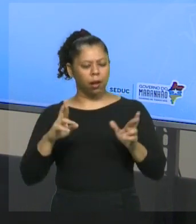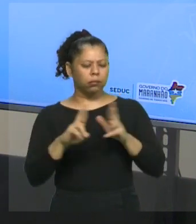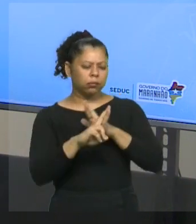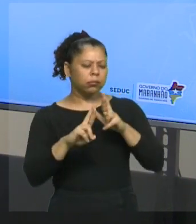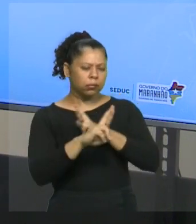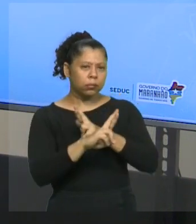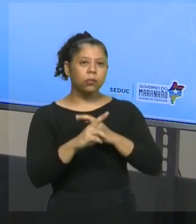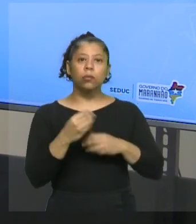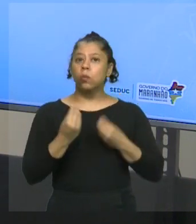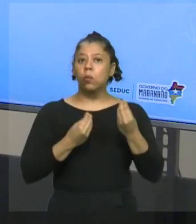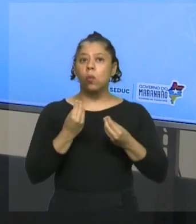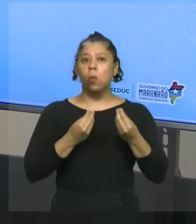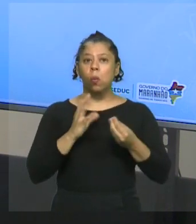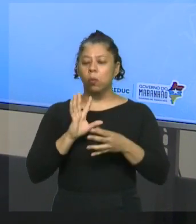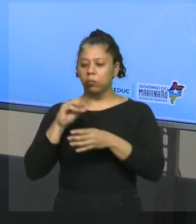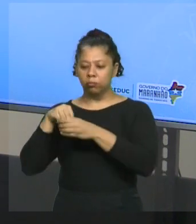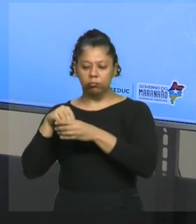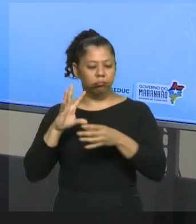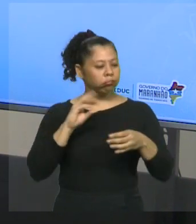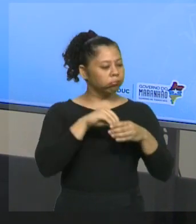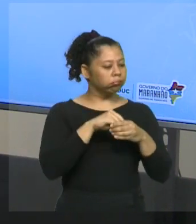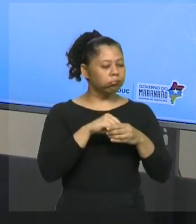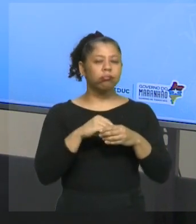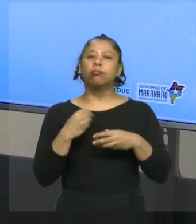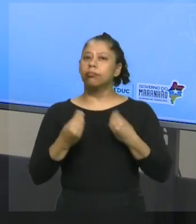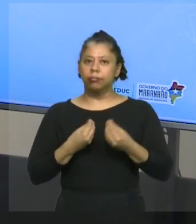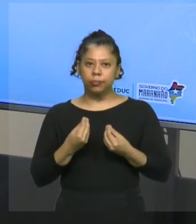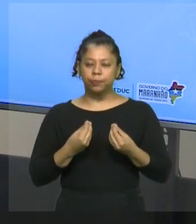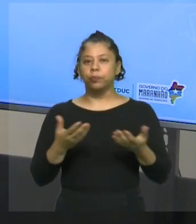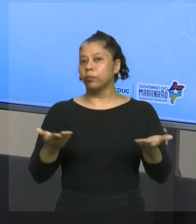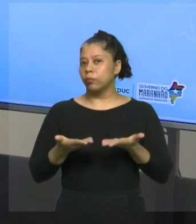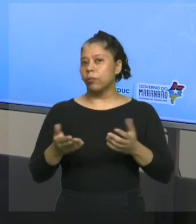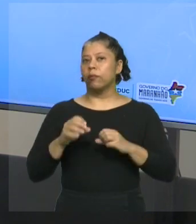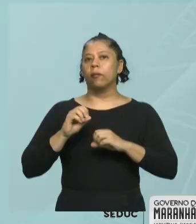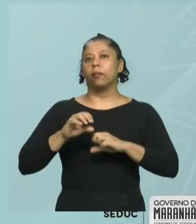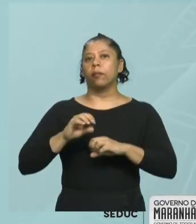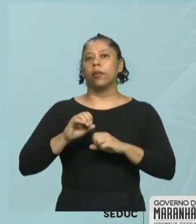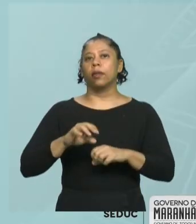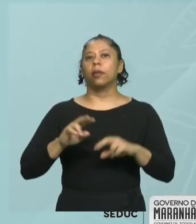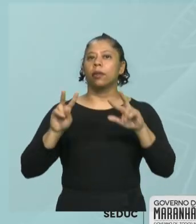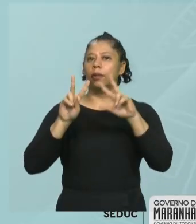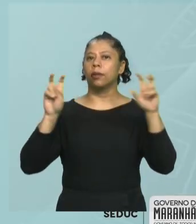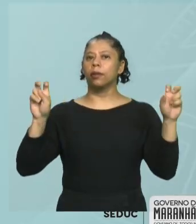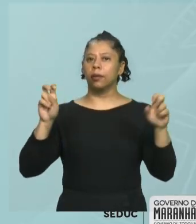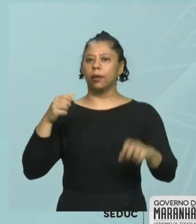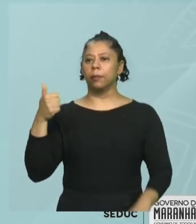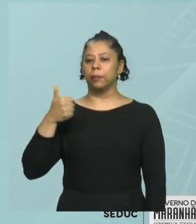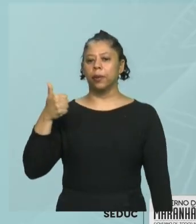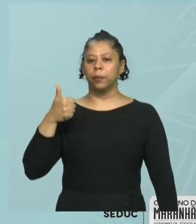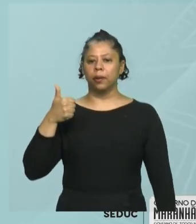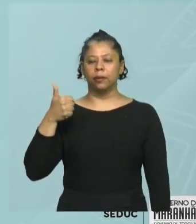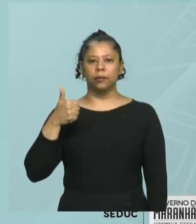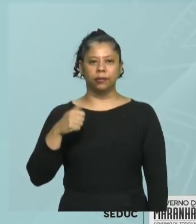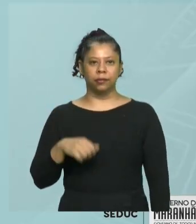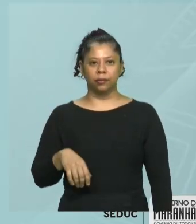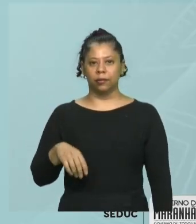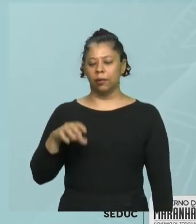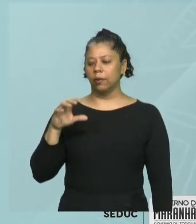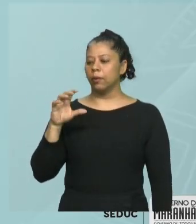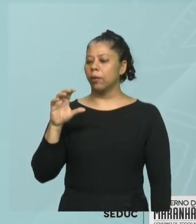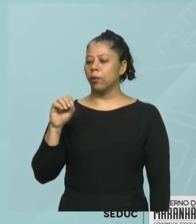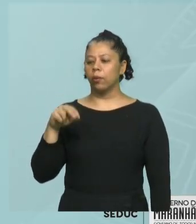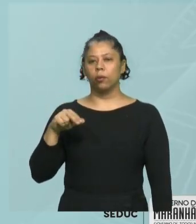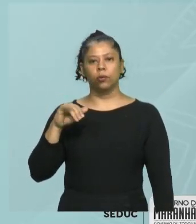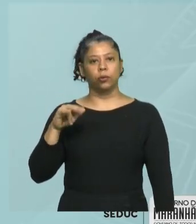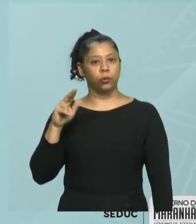quem está envolvido nessa relação. Então, nessa aula de hoje, nós vamos falar primeiro sobre noção de conjunto,